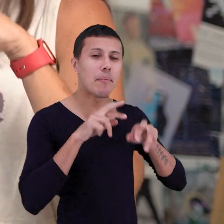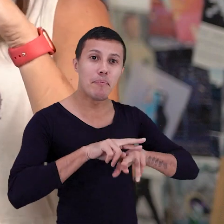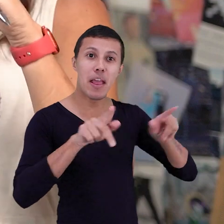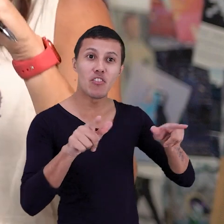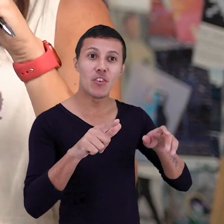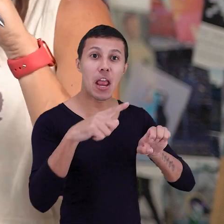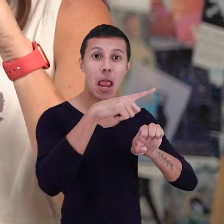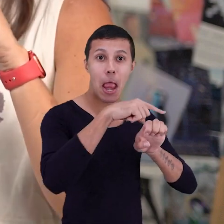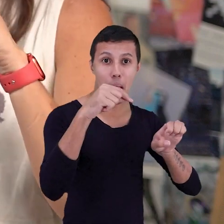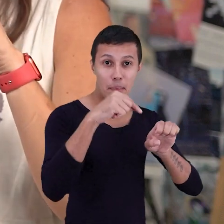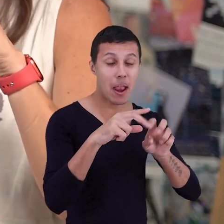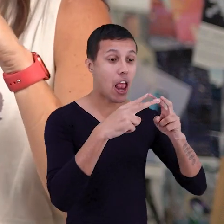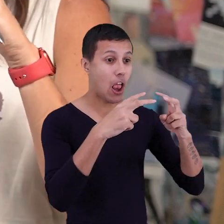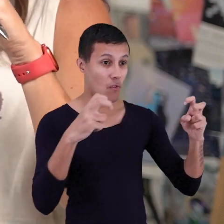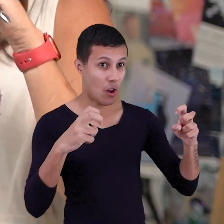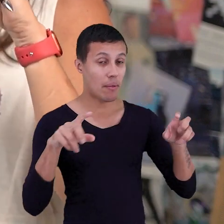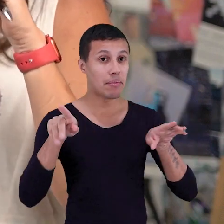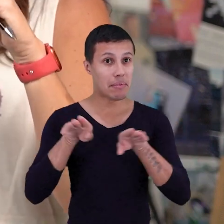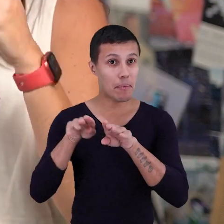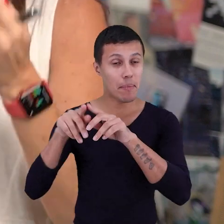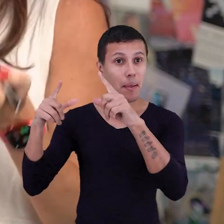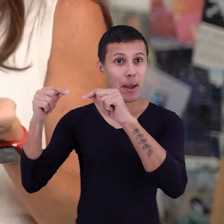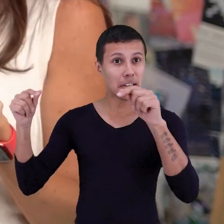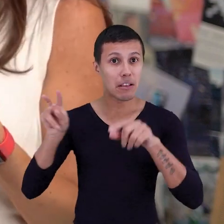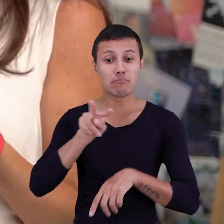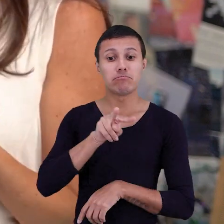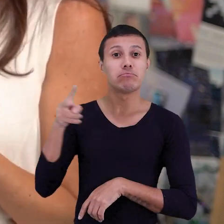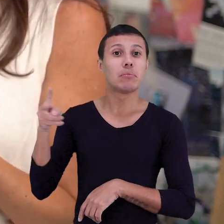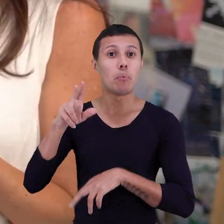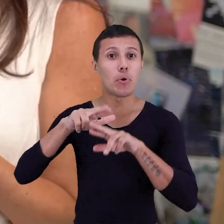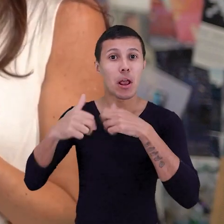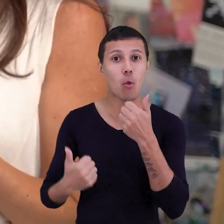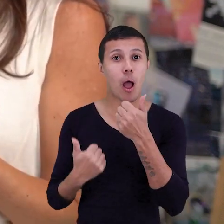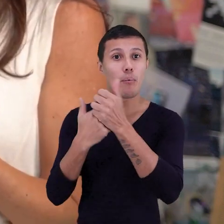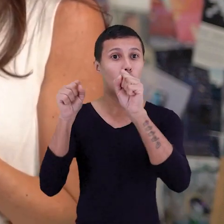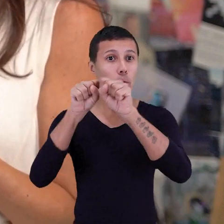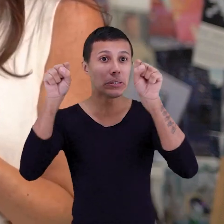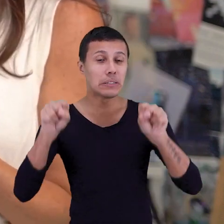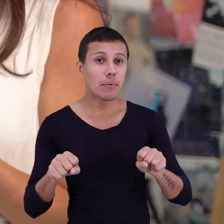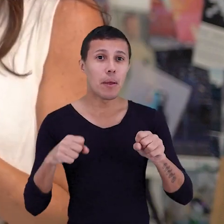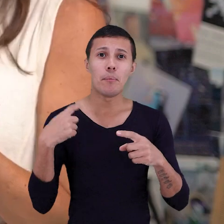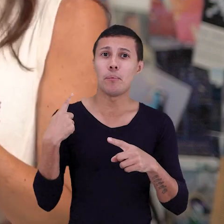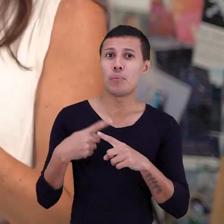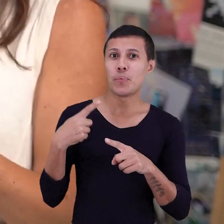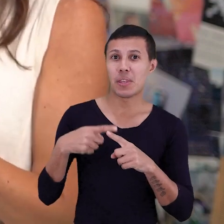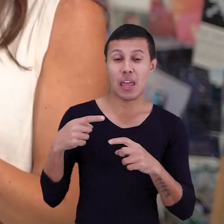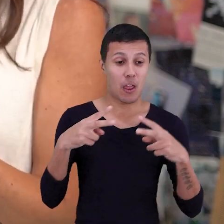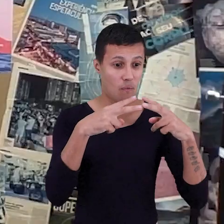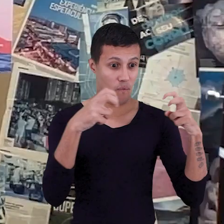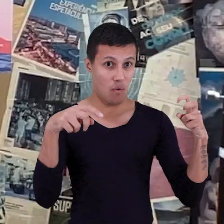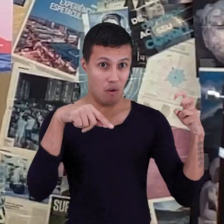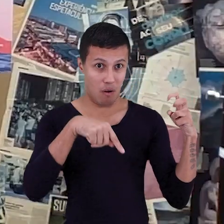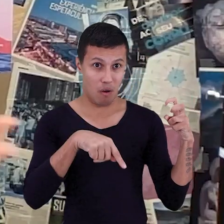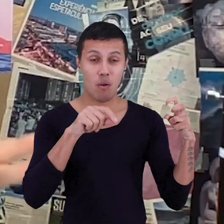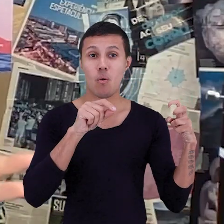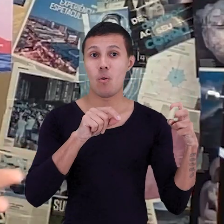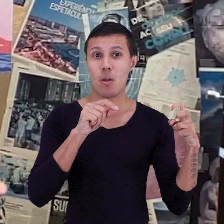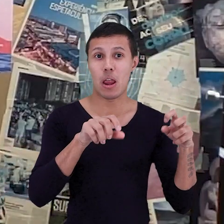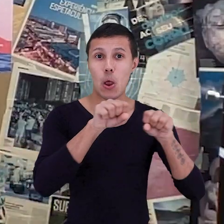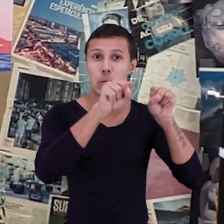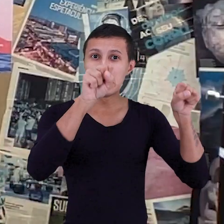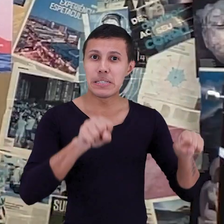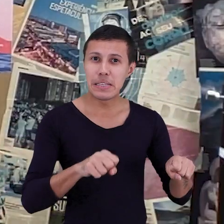empreender em Florianópolis e em Brasília em relação ao apoio do ecossistema? Porque a gente sabe que em Florianópolis é um